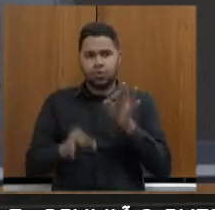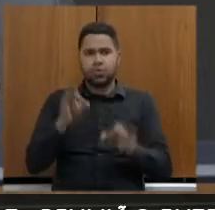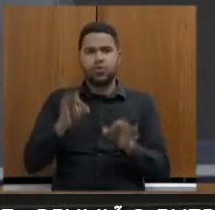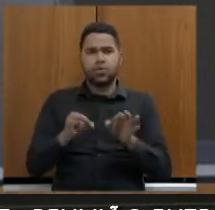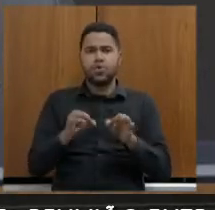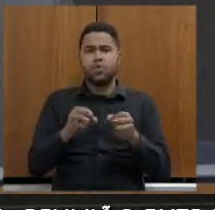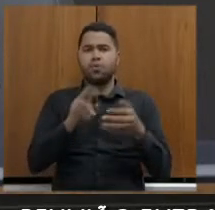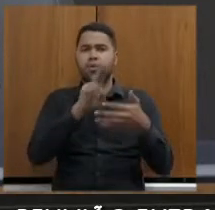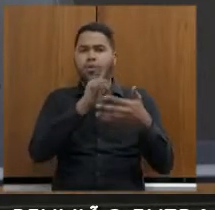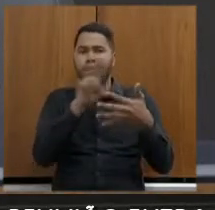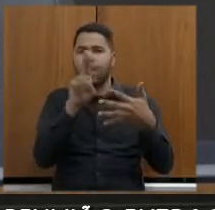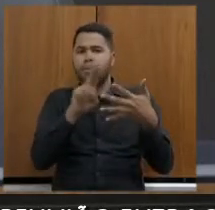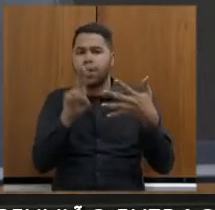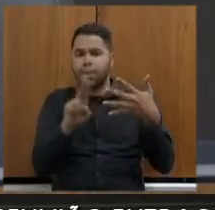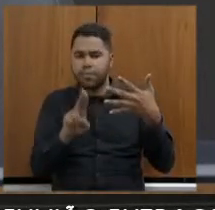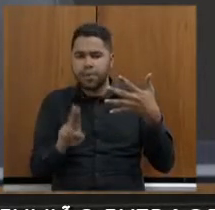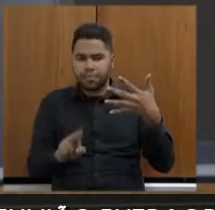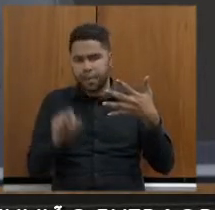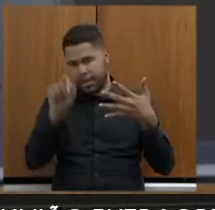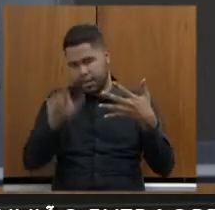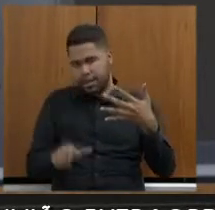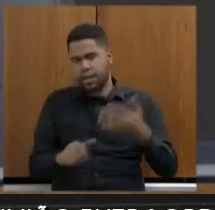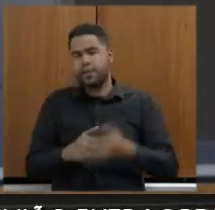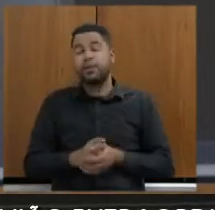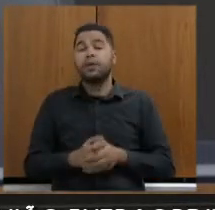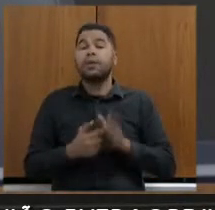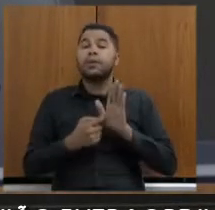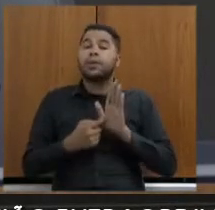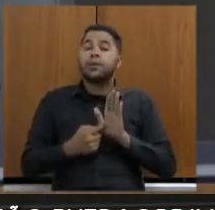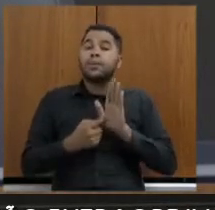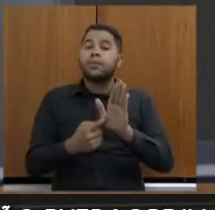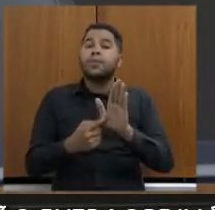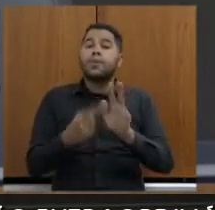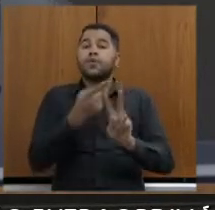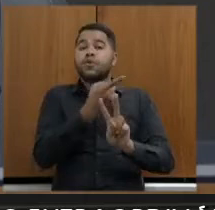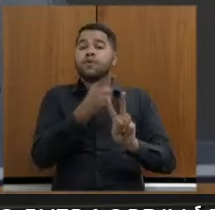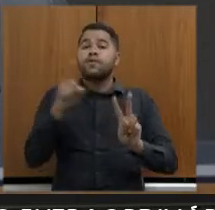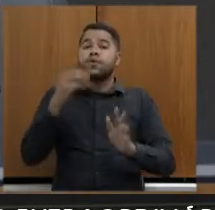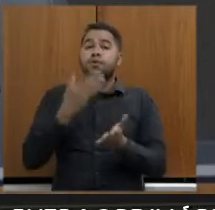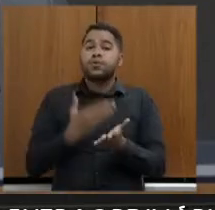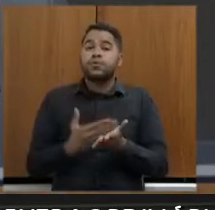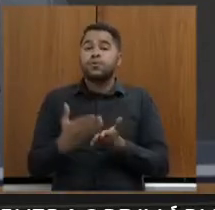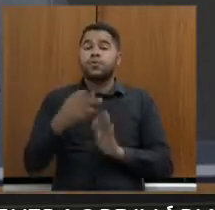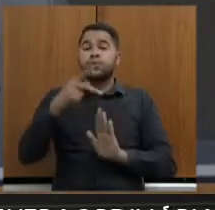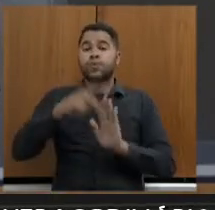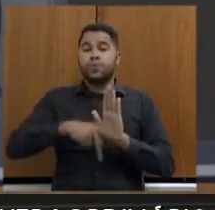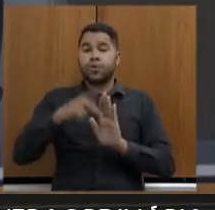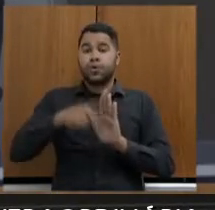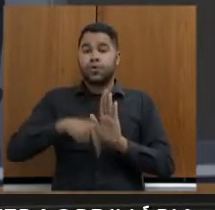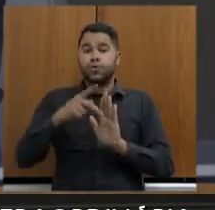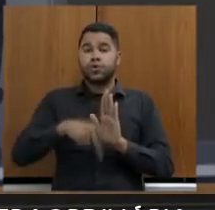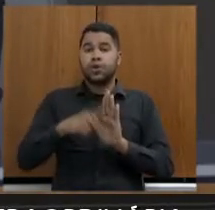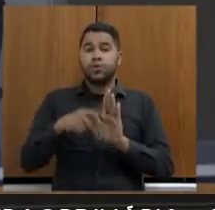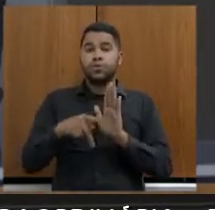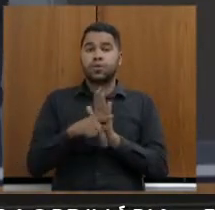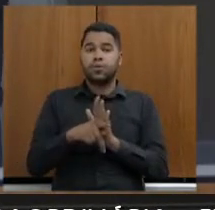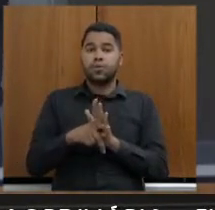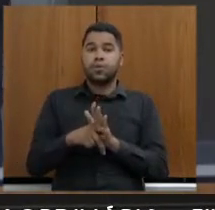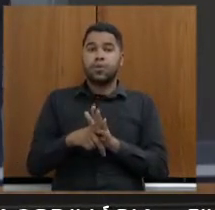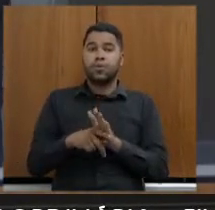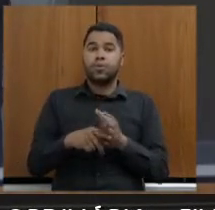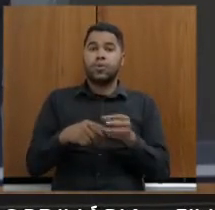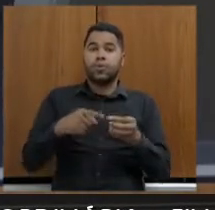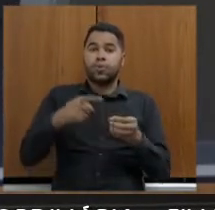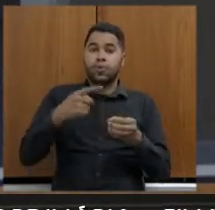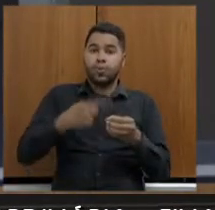nomear na sequência, determinaram à Vale o início do projeto do Distrito Industrial de